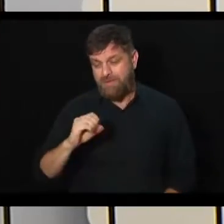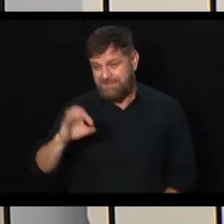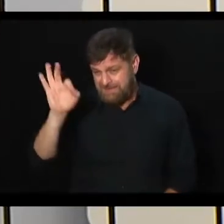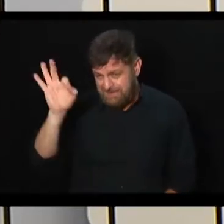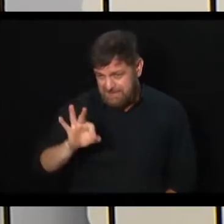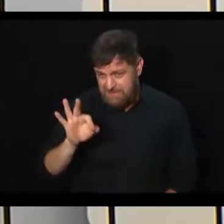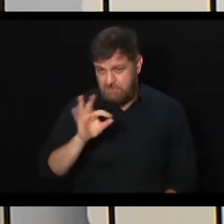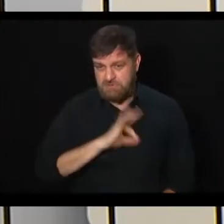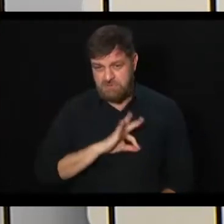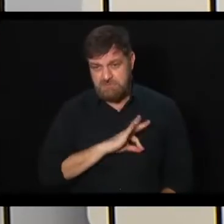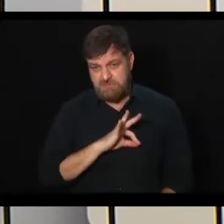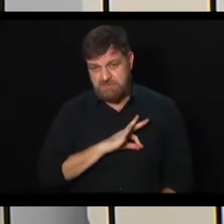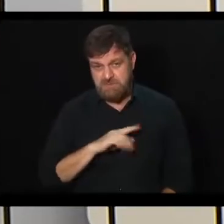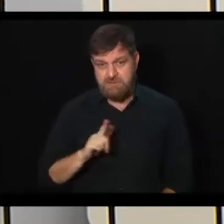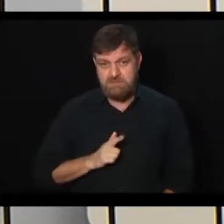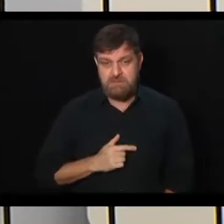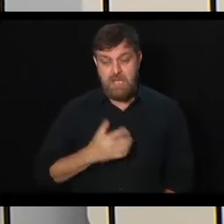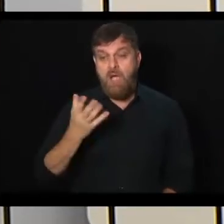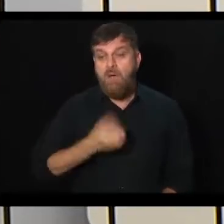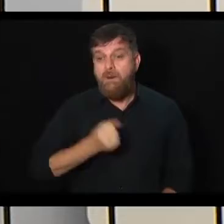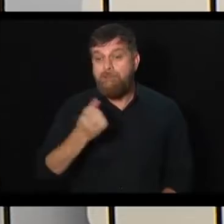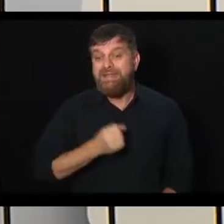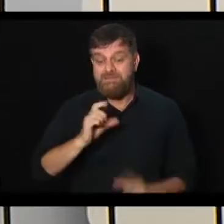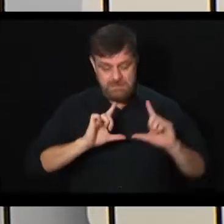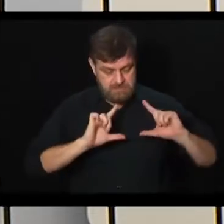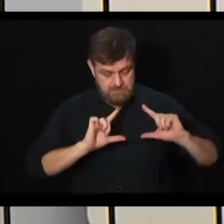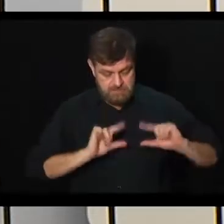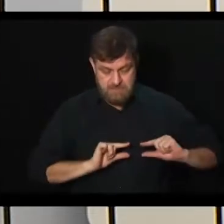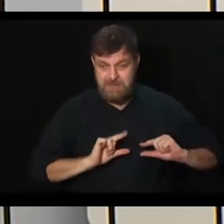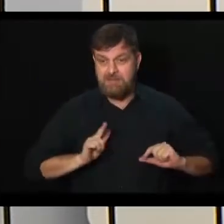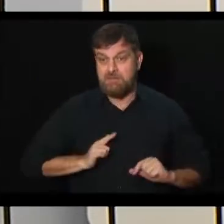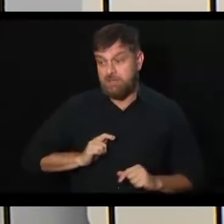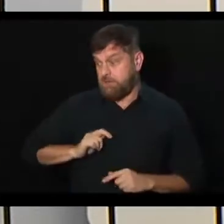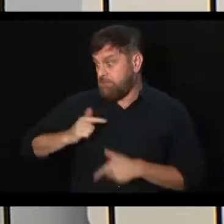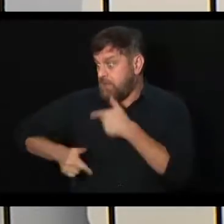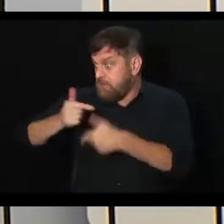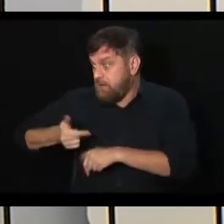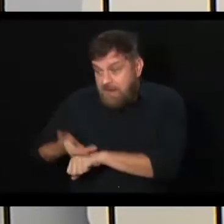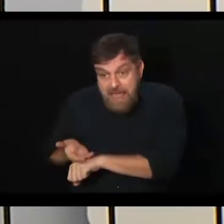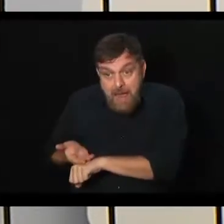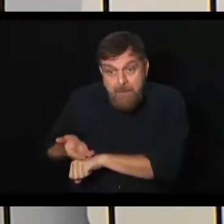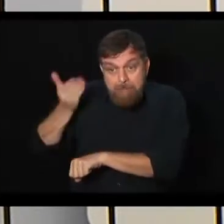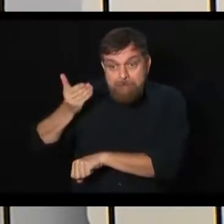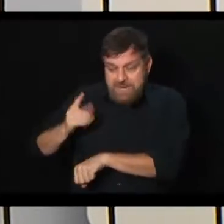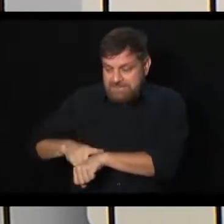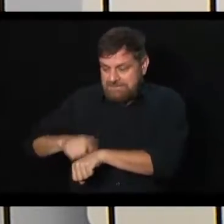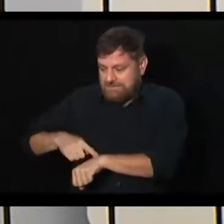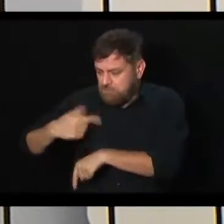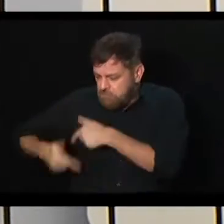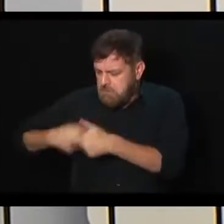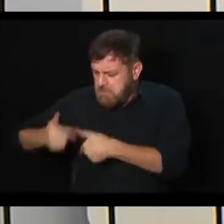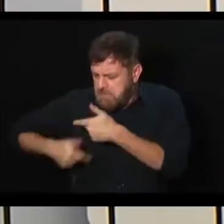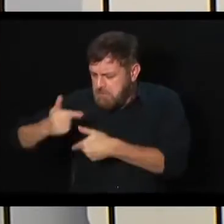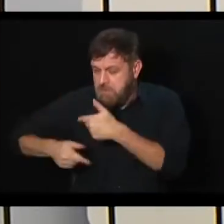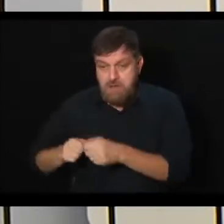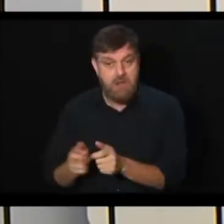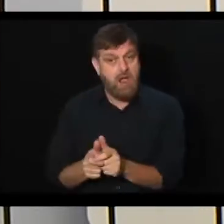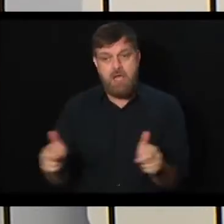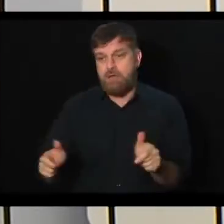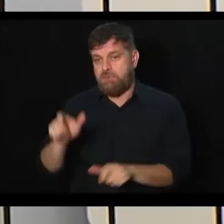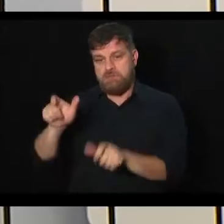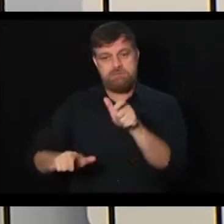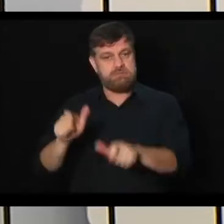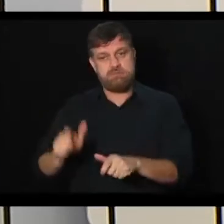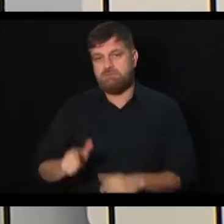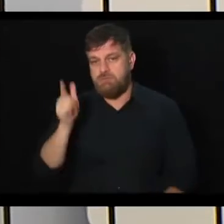Então, assim, você tem uma redução dos benefícios, você tem uma exigência de tempo de contribuição que a maioria das pessoas não vão conseguir atingir.